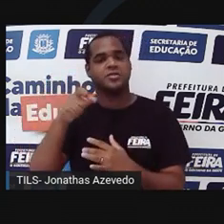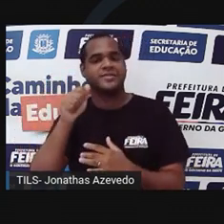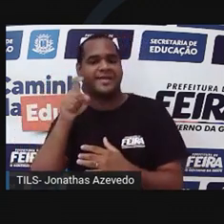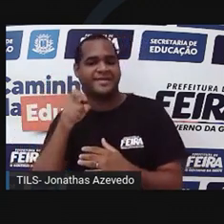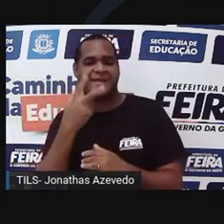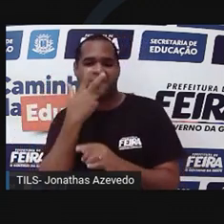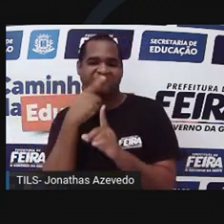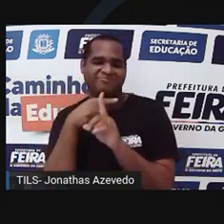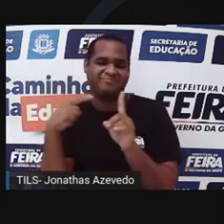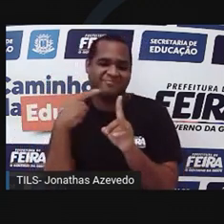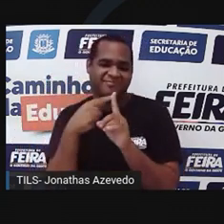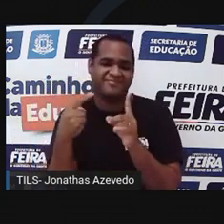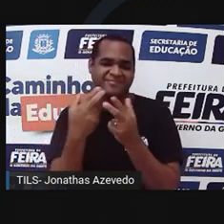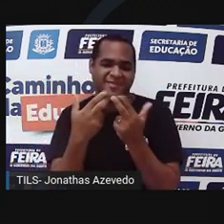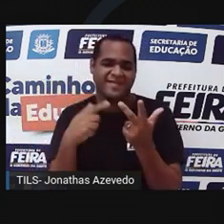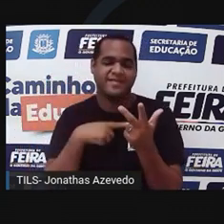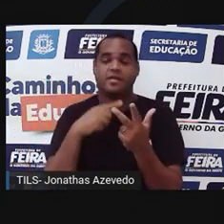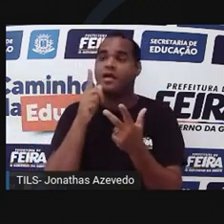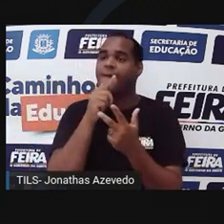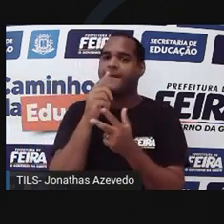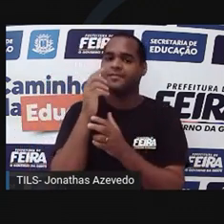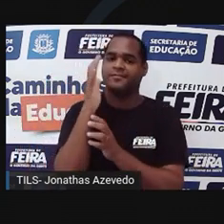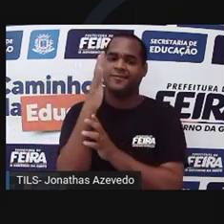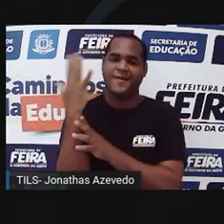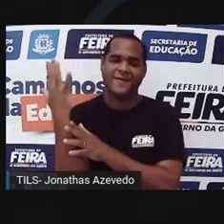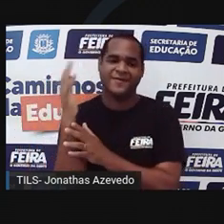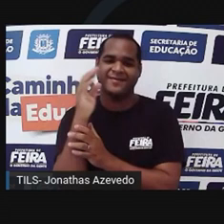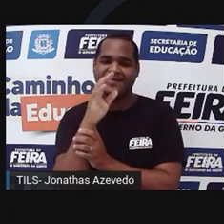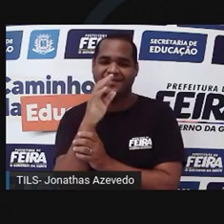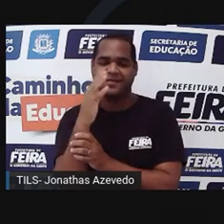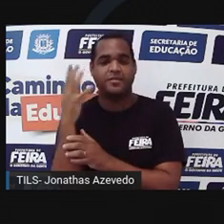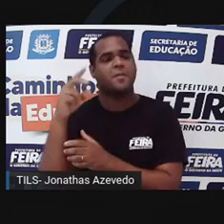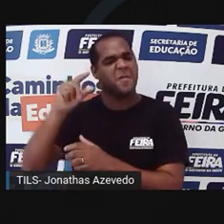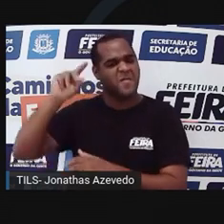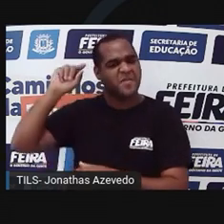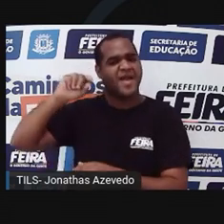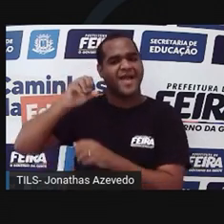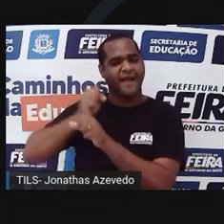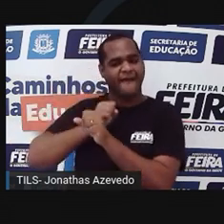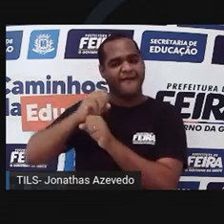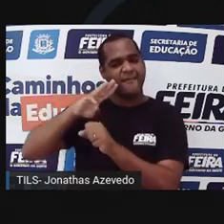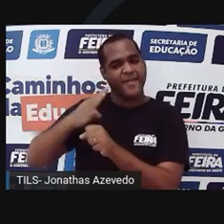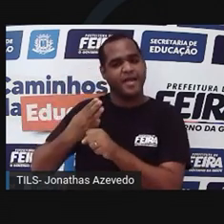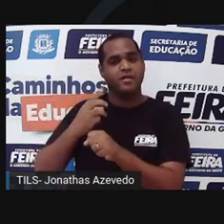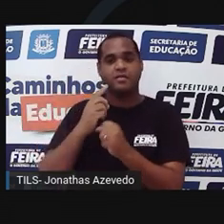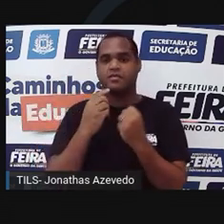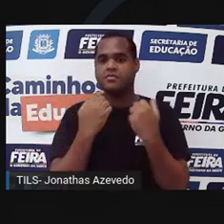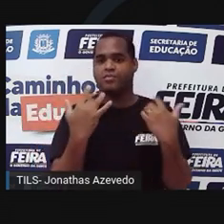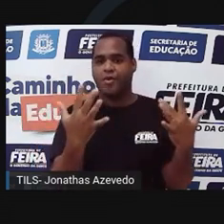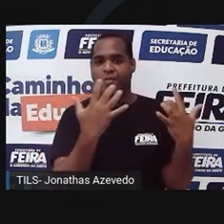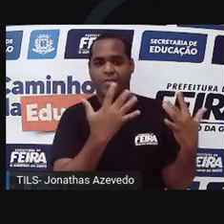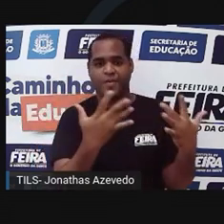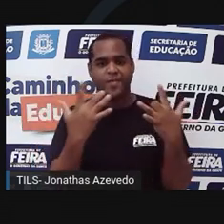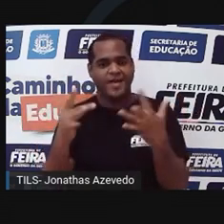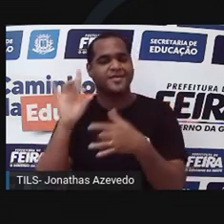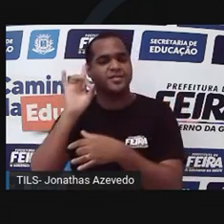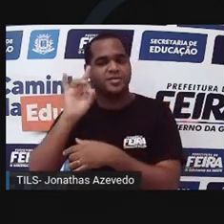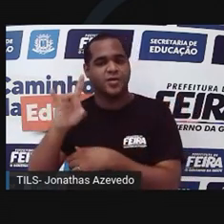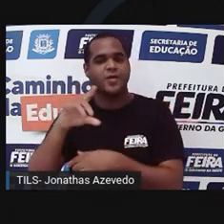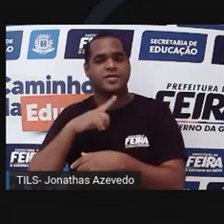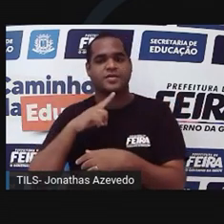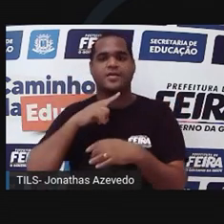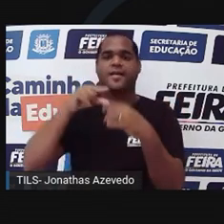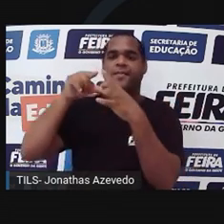que são samambaias arbóreas. Na verdade, há milhões de anos atrás, existiam florestas inteiras feitas somente de